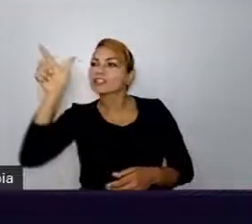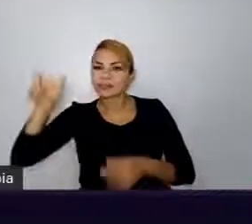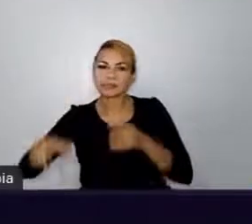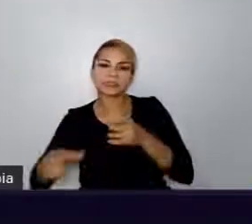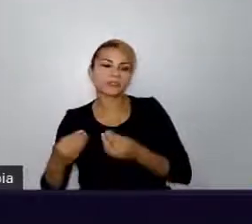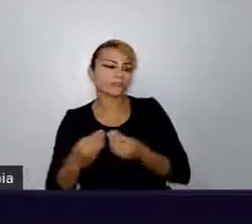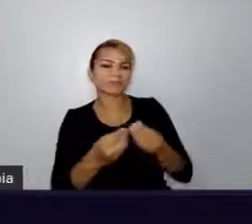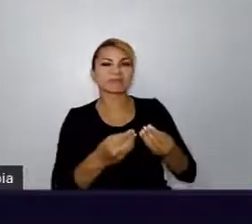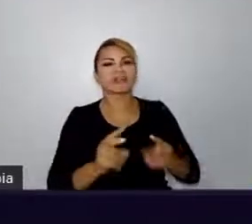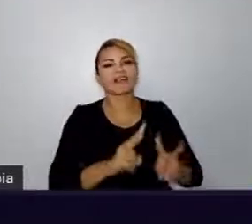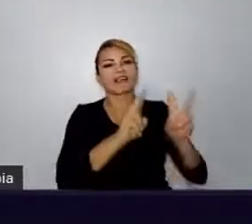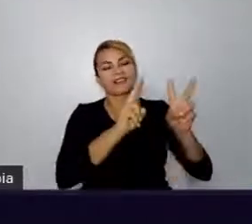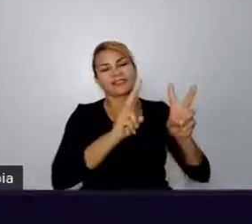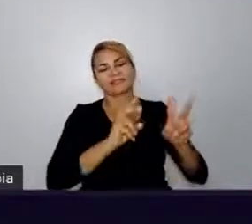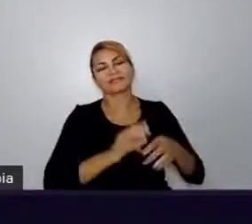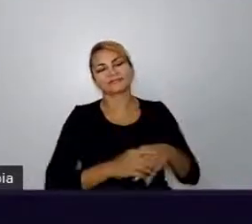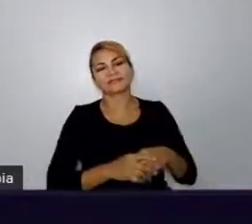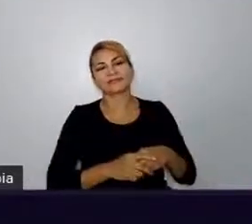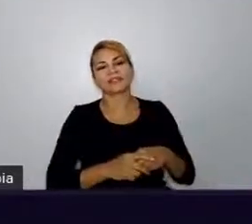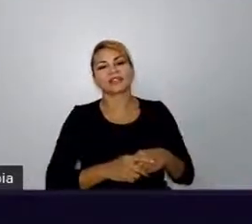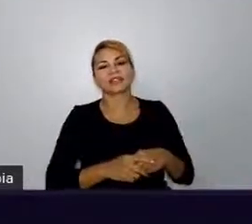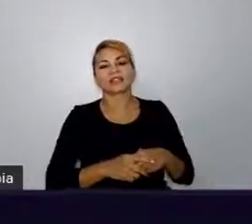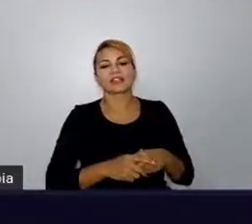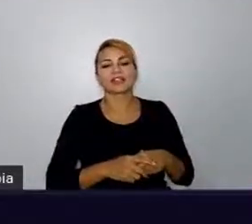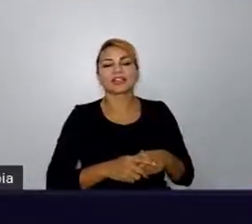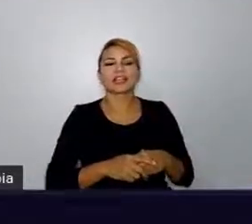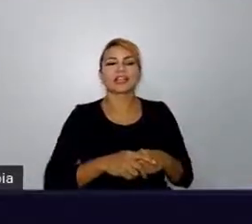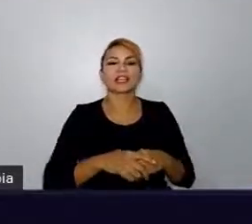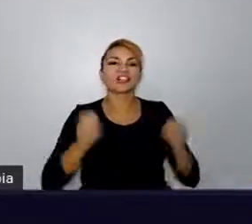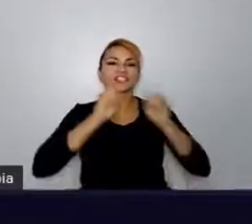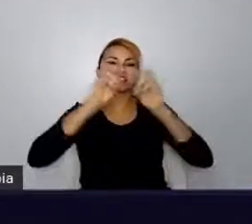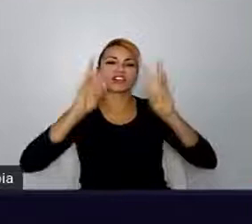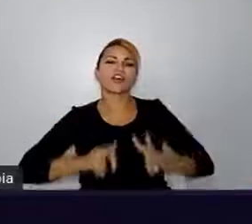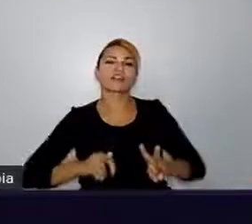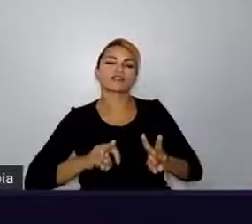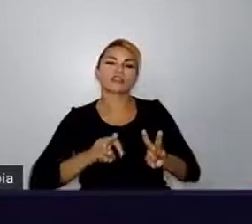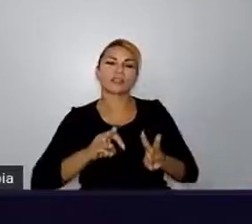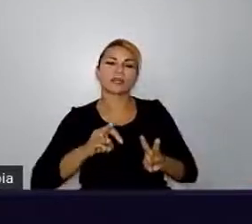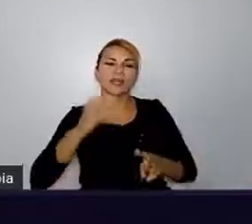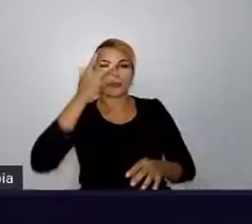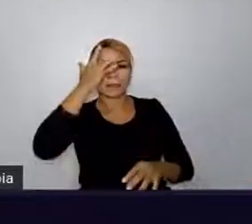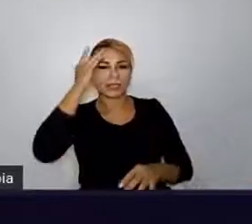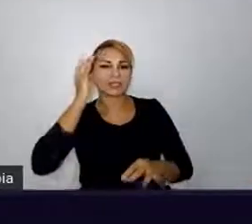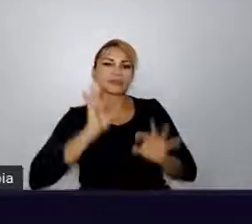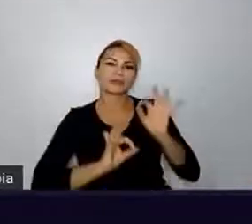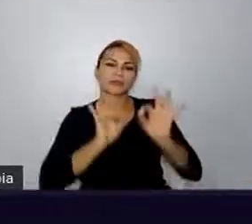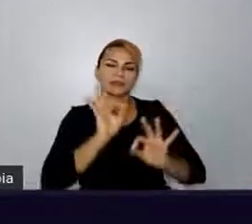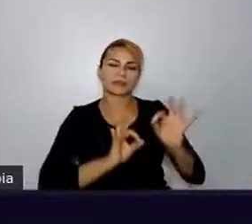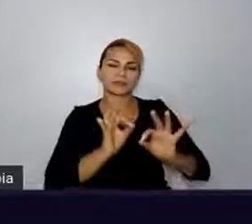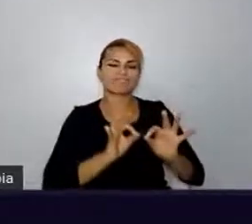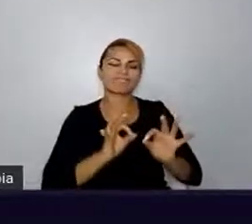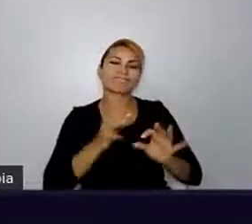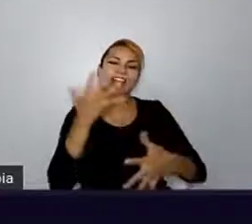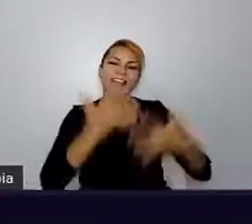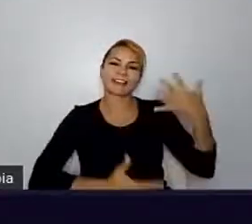comunicação como soft skill só atrapalha isso, só atrapalha o nosso